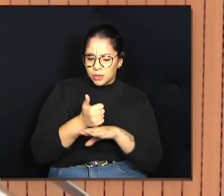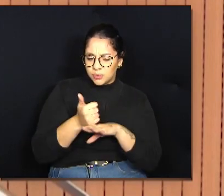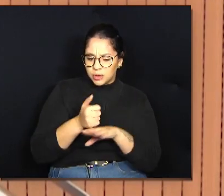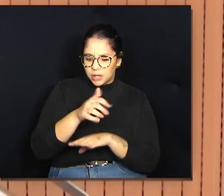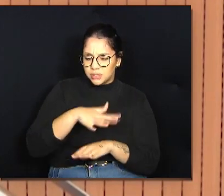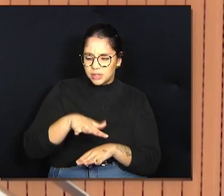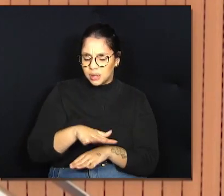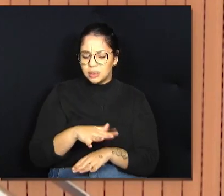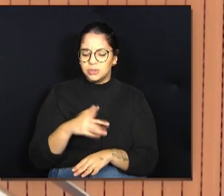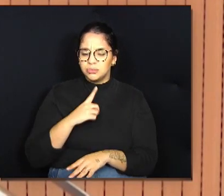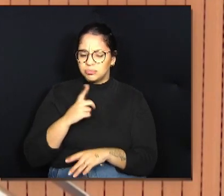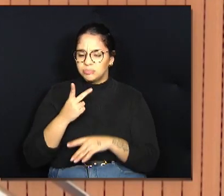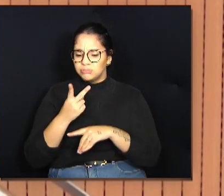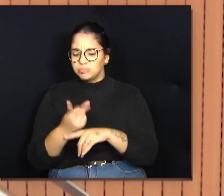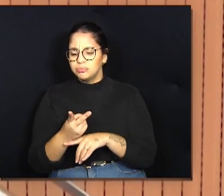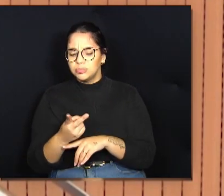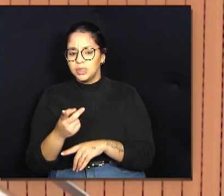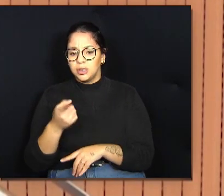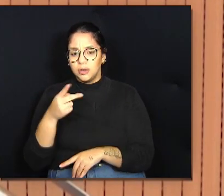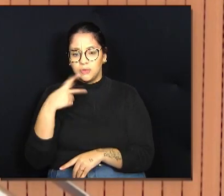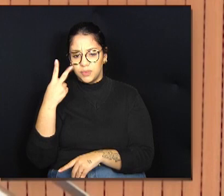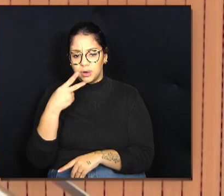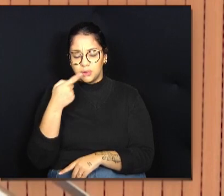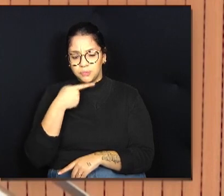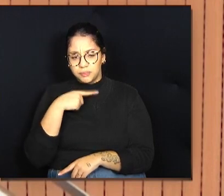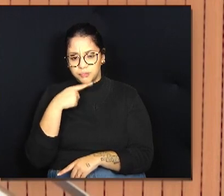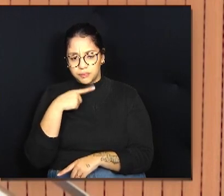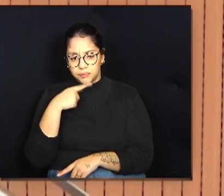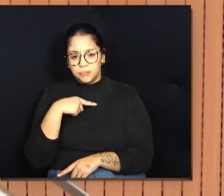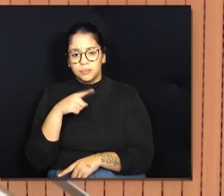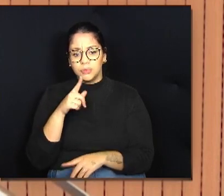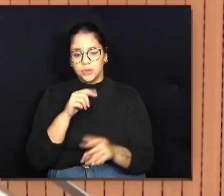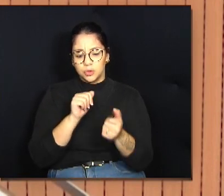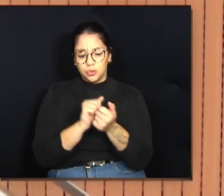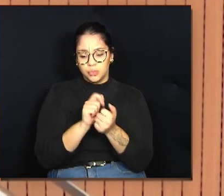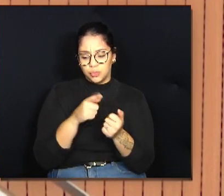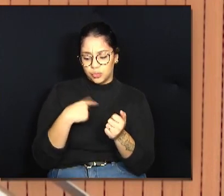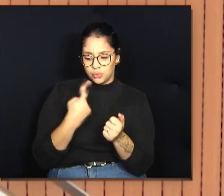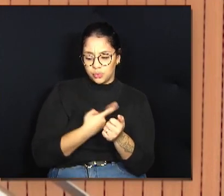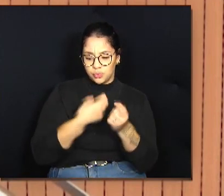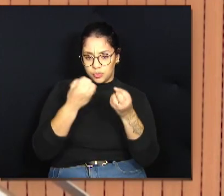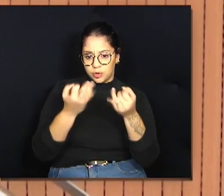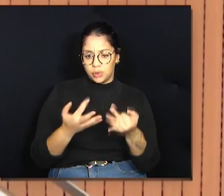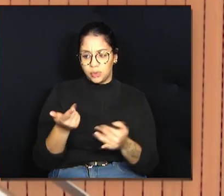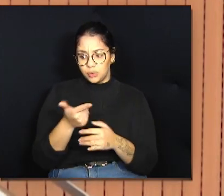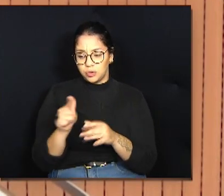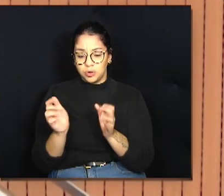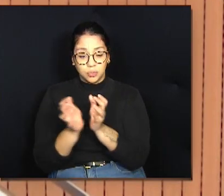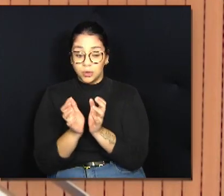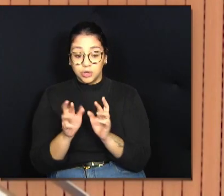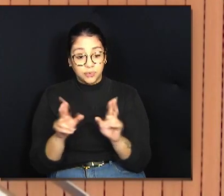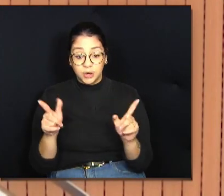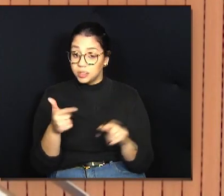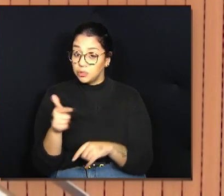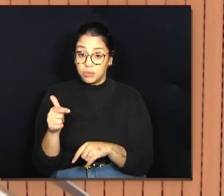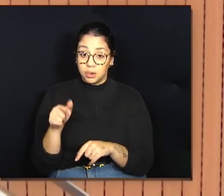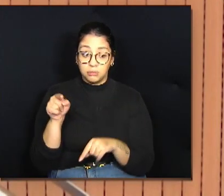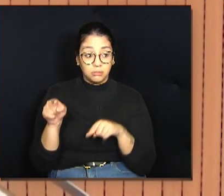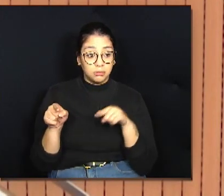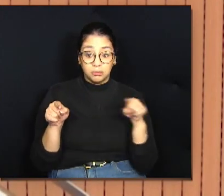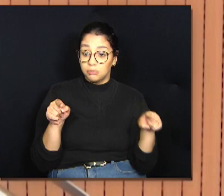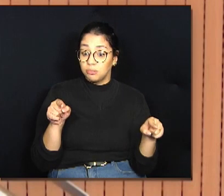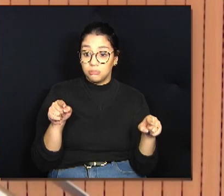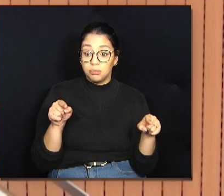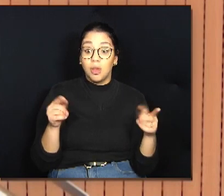a gente foi atrás e o vereador Magoga teve essa constatação justamente com a gente e outros da comissão, que não tem diferença. No mercado,